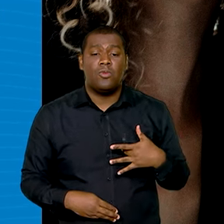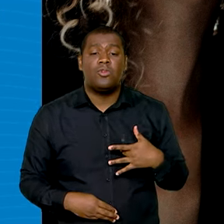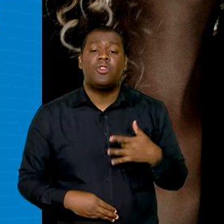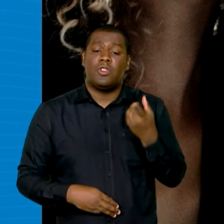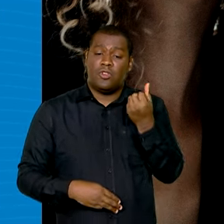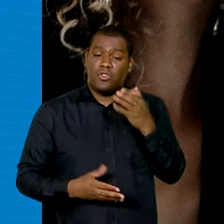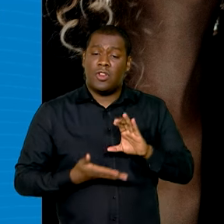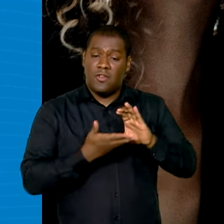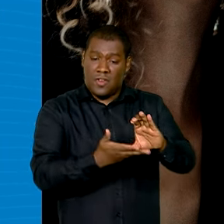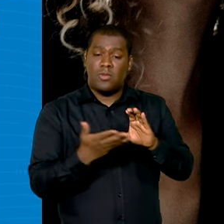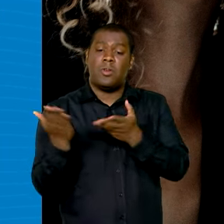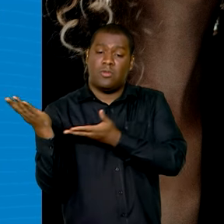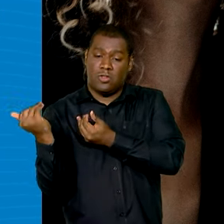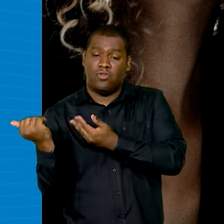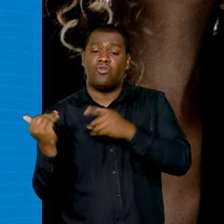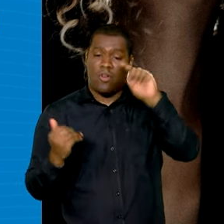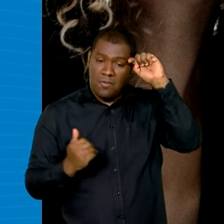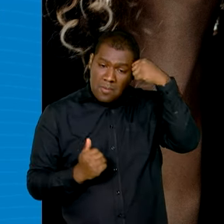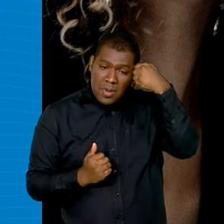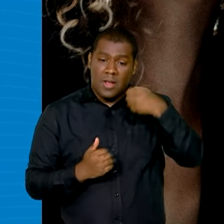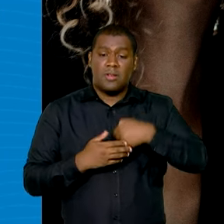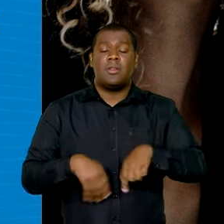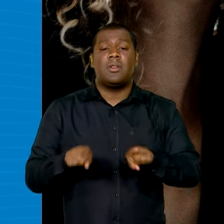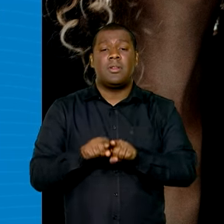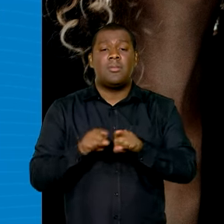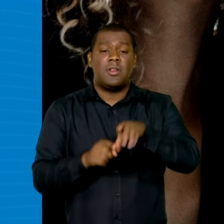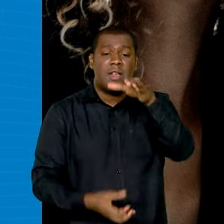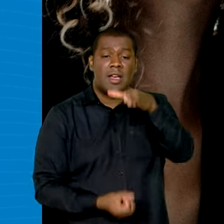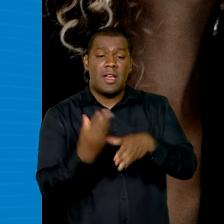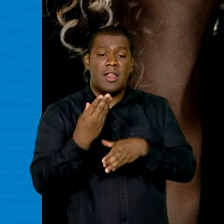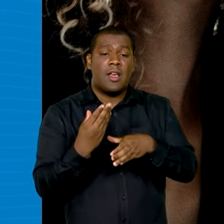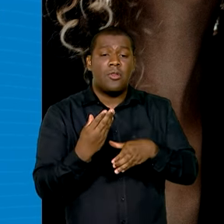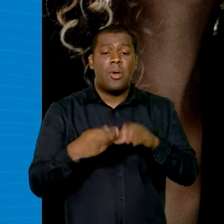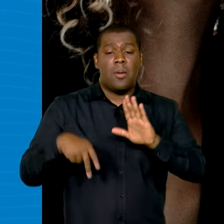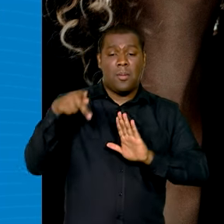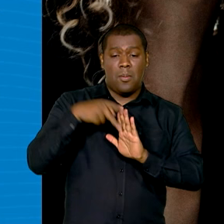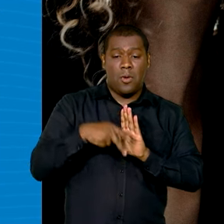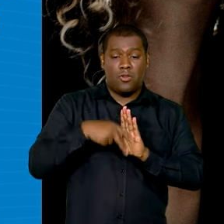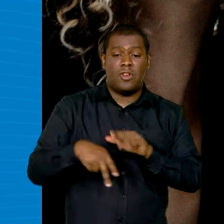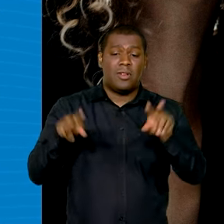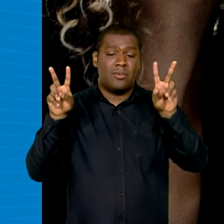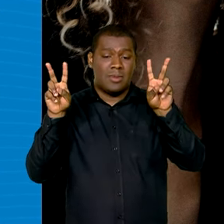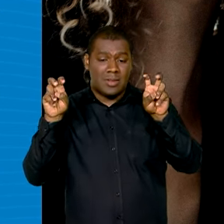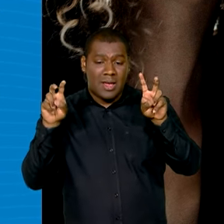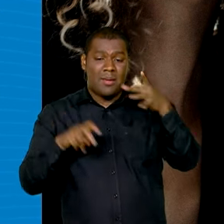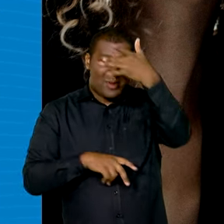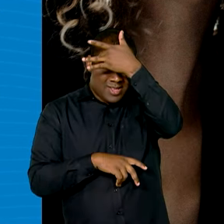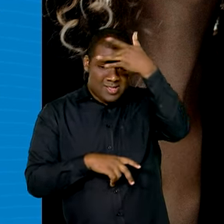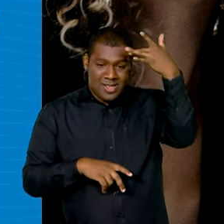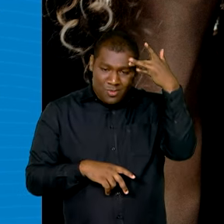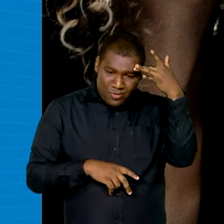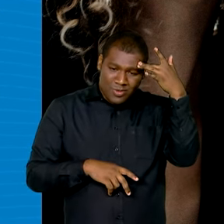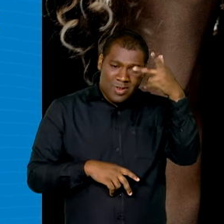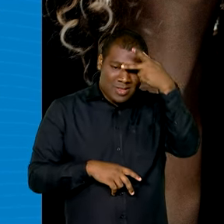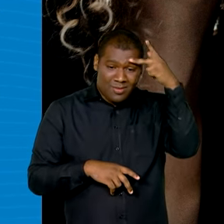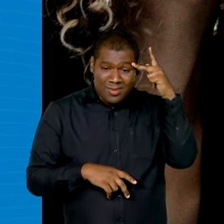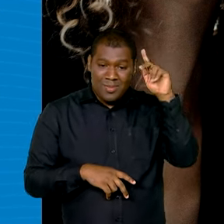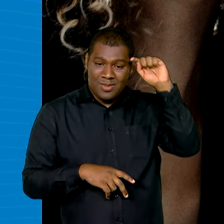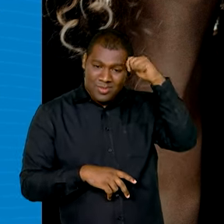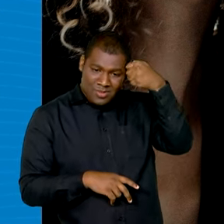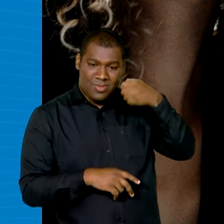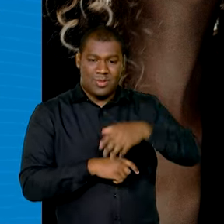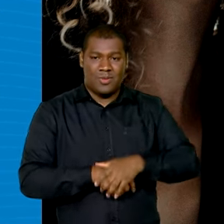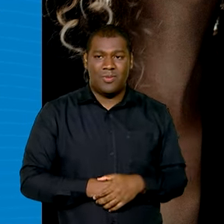para a juventude negra e será criado um programa específico sobre saúde mental. Bolsa de